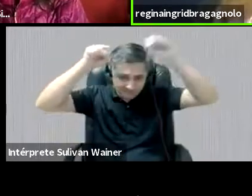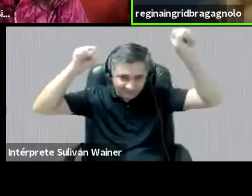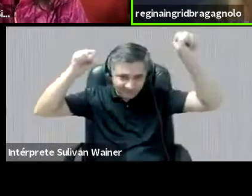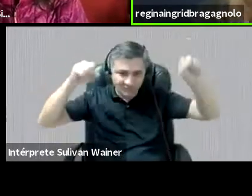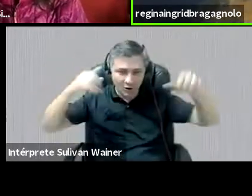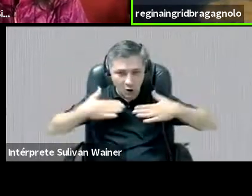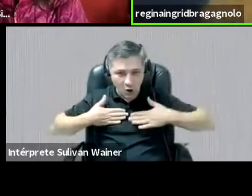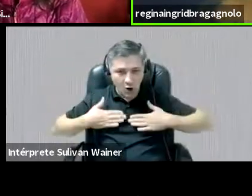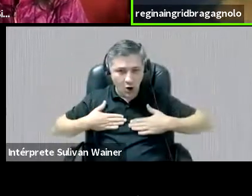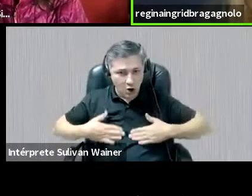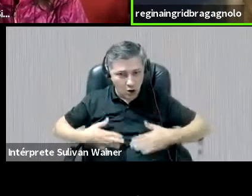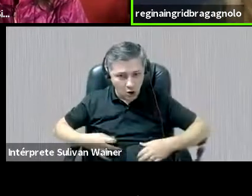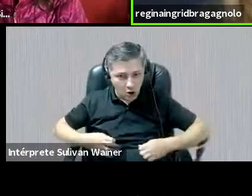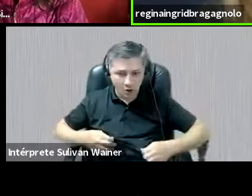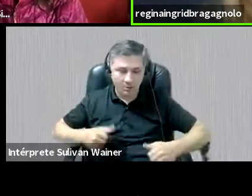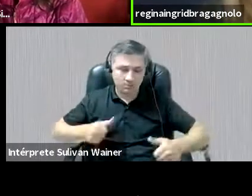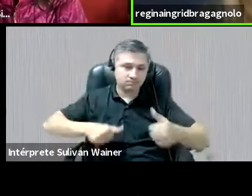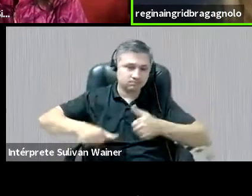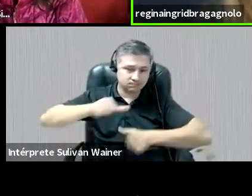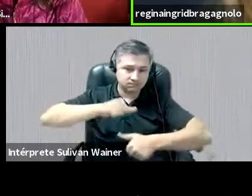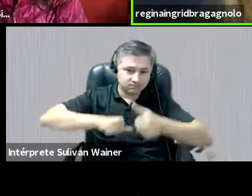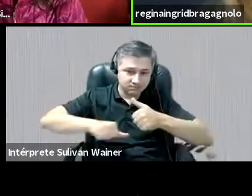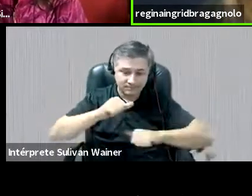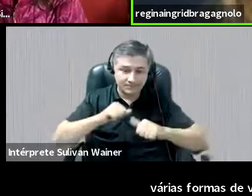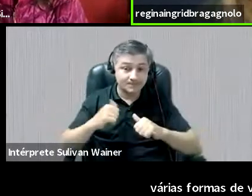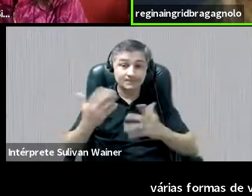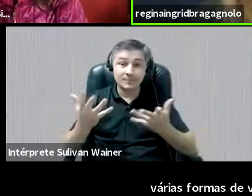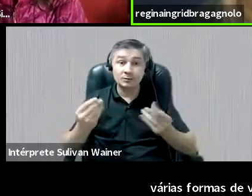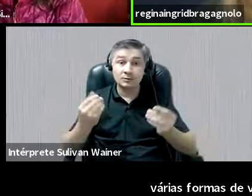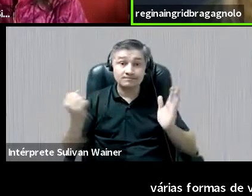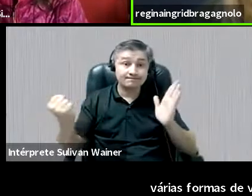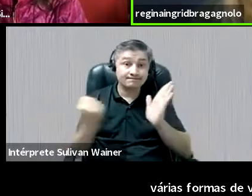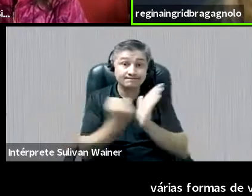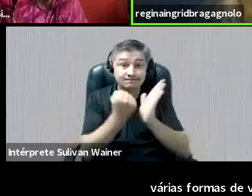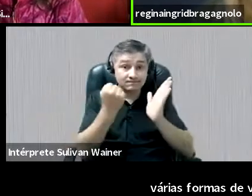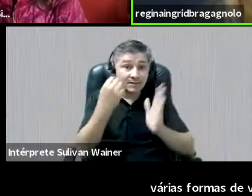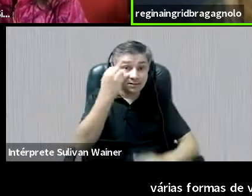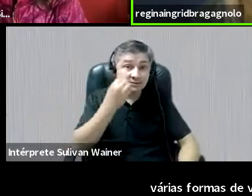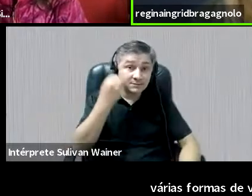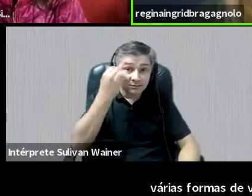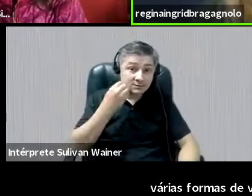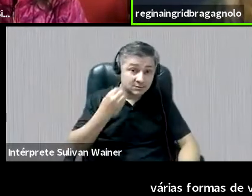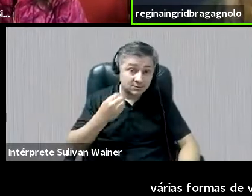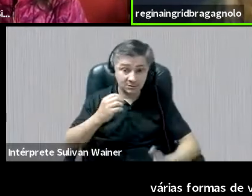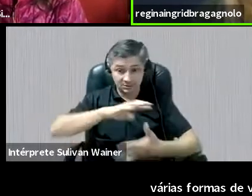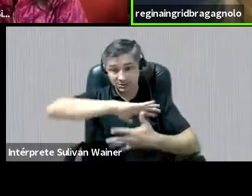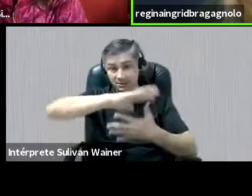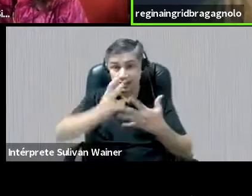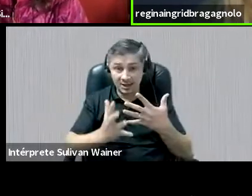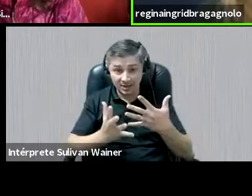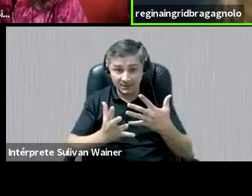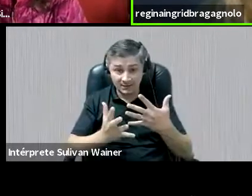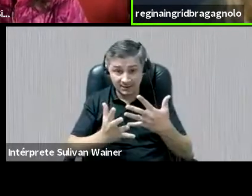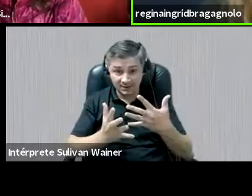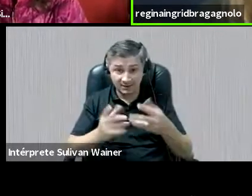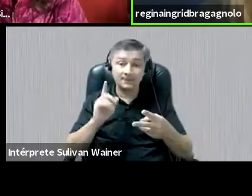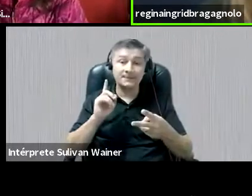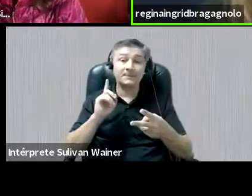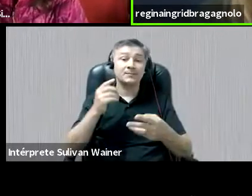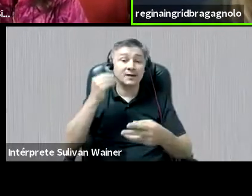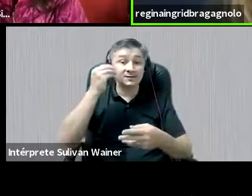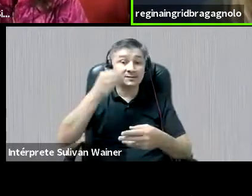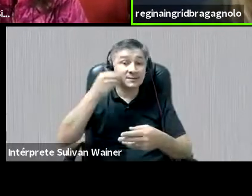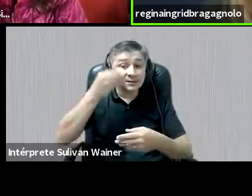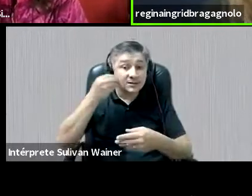o corpo com os panos que a gente brincou, mas ficou muito marcada para eles a experiência com Libras, e a experiência com o casal